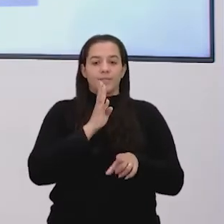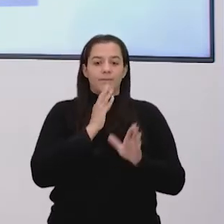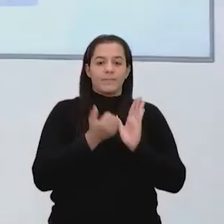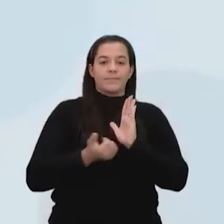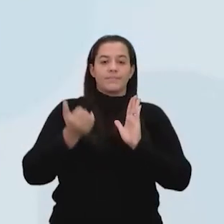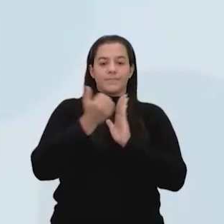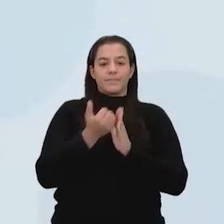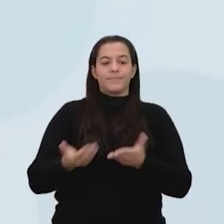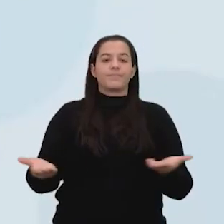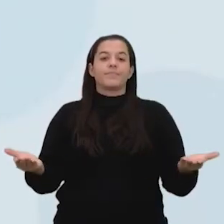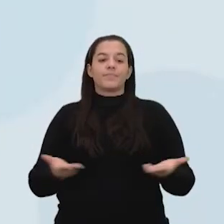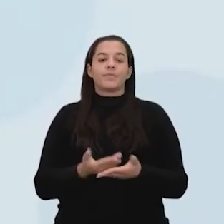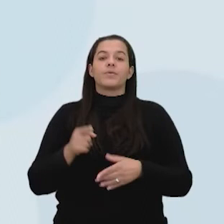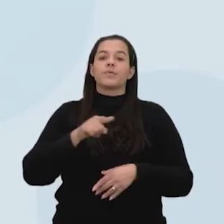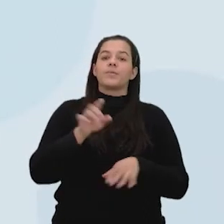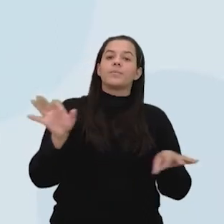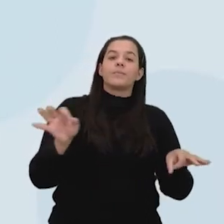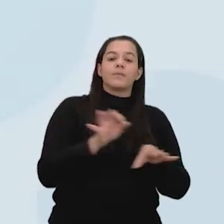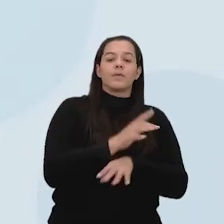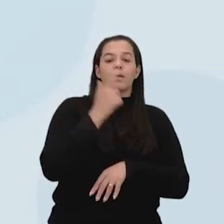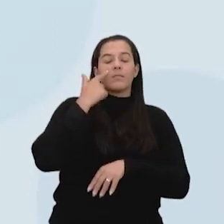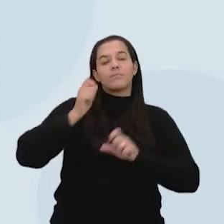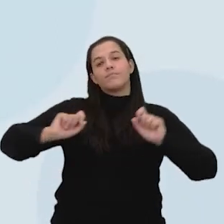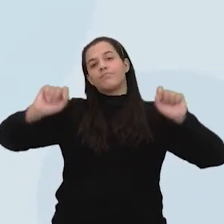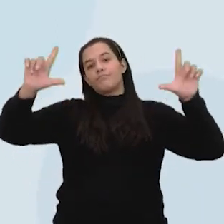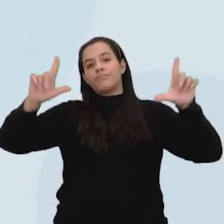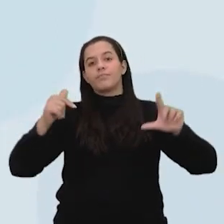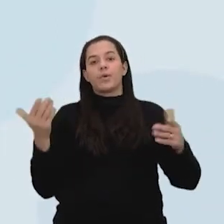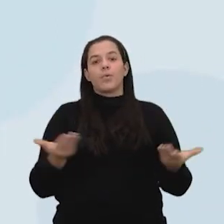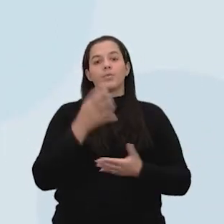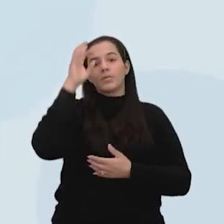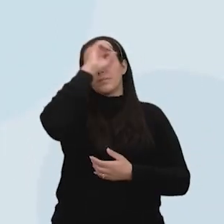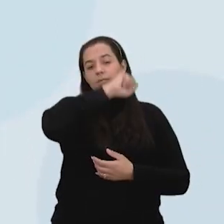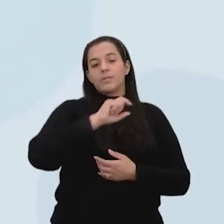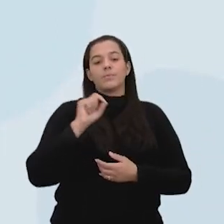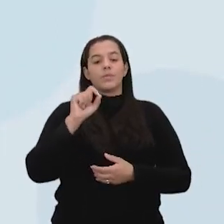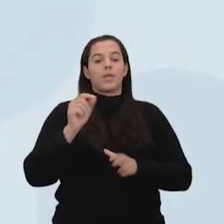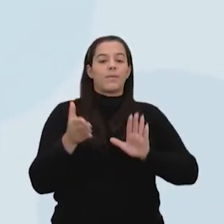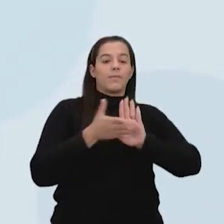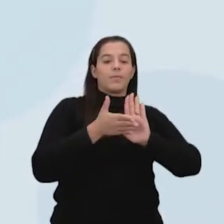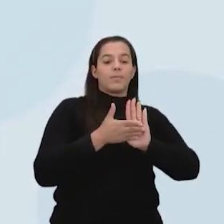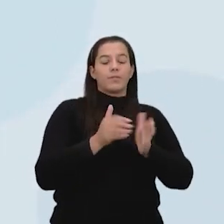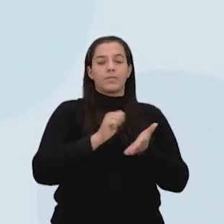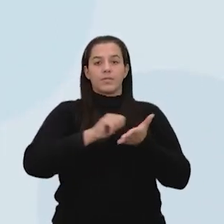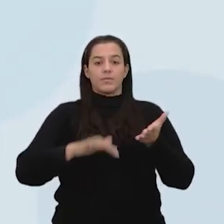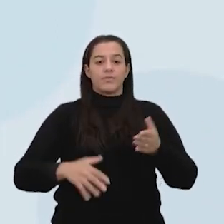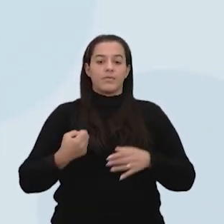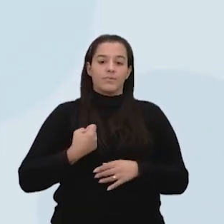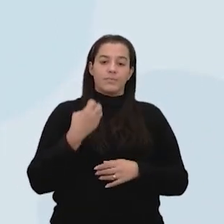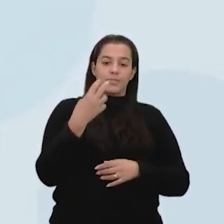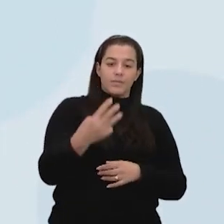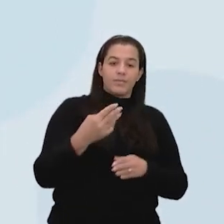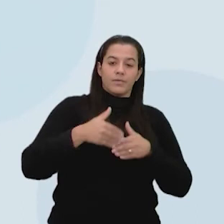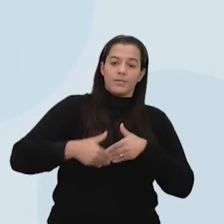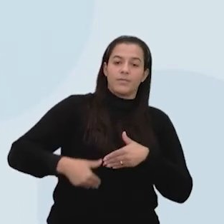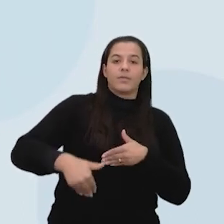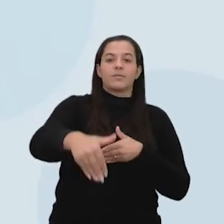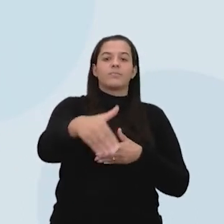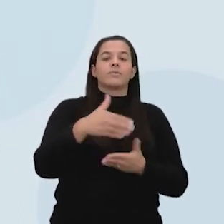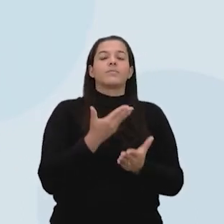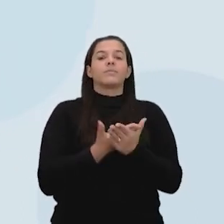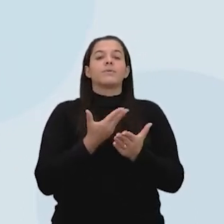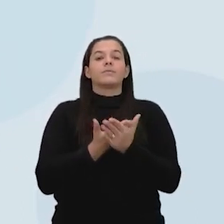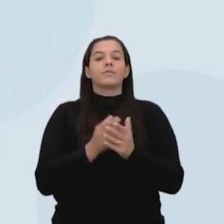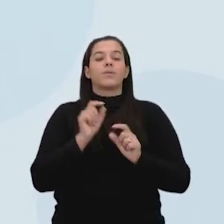Olhando aí, para a gente terminar a aula, fica o nosso mural. Hoje nós conhecemos a nossa proposta de atividade 3 e a partir das próximas